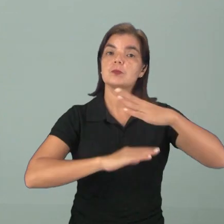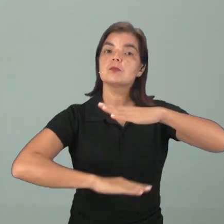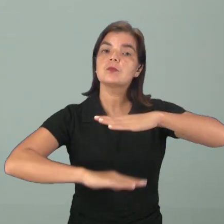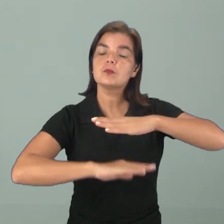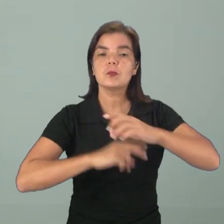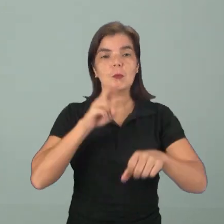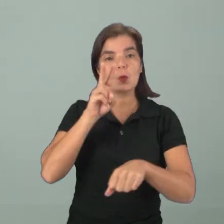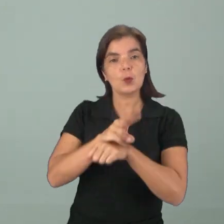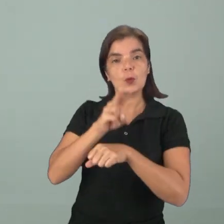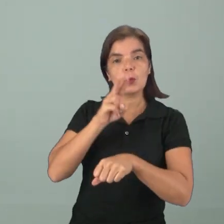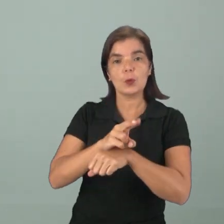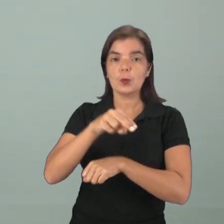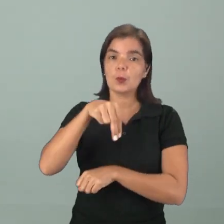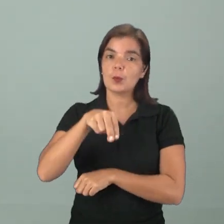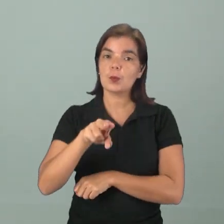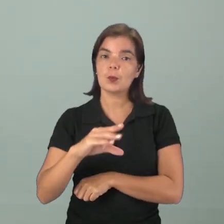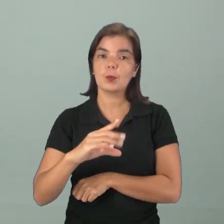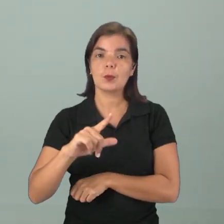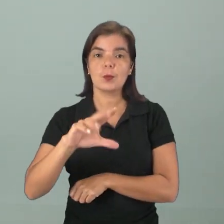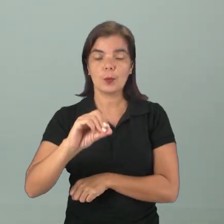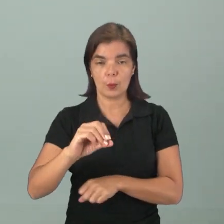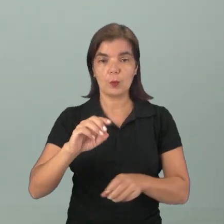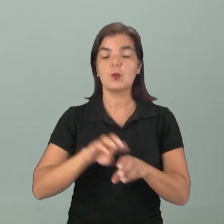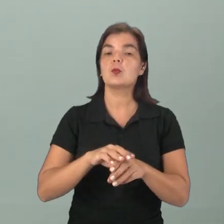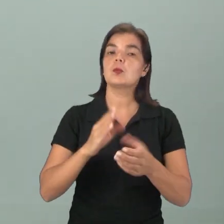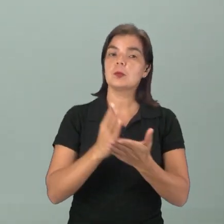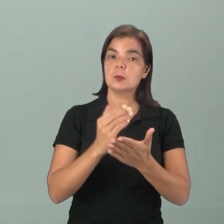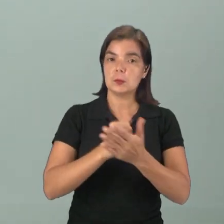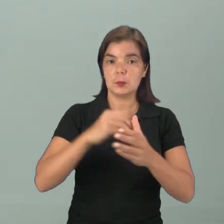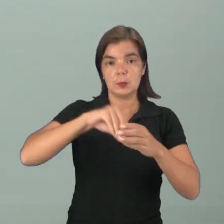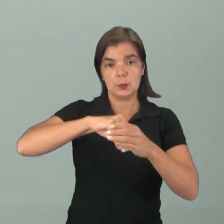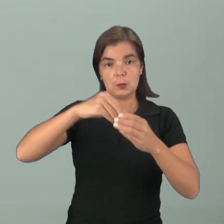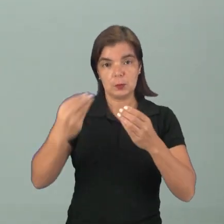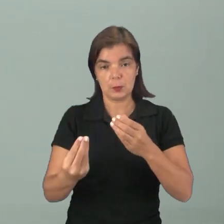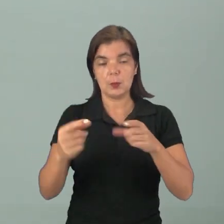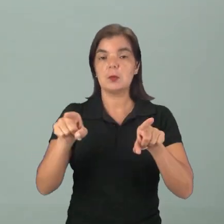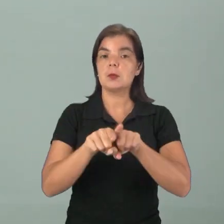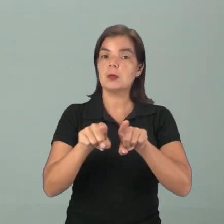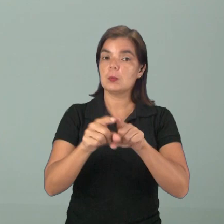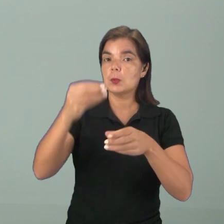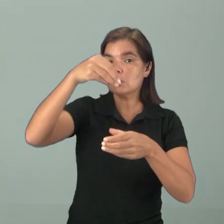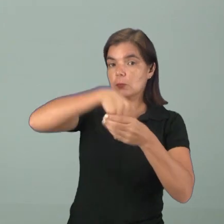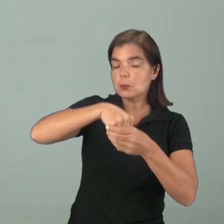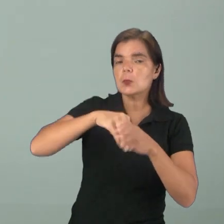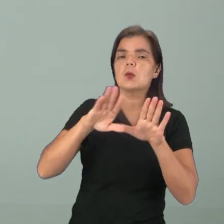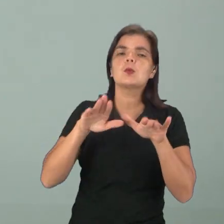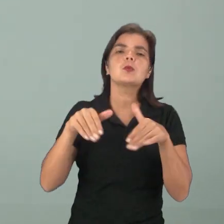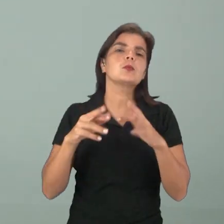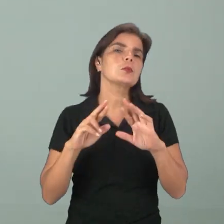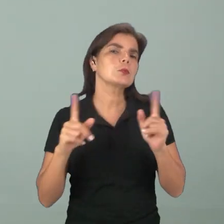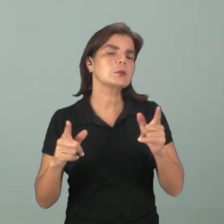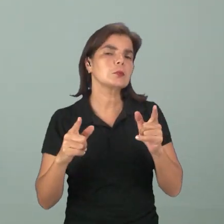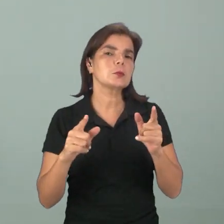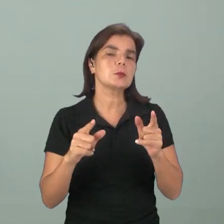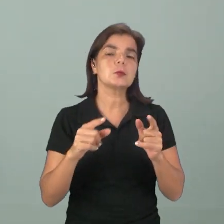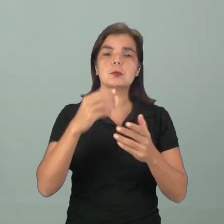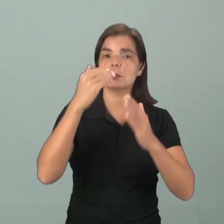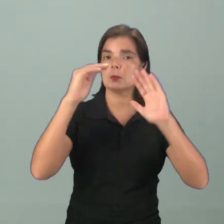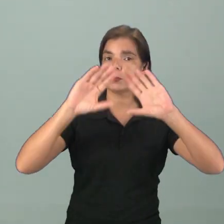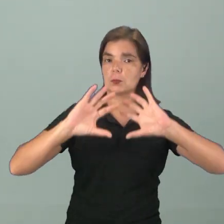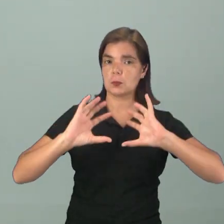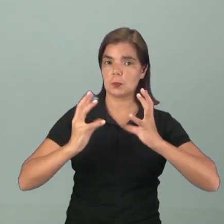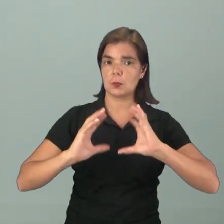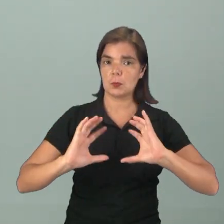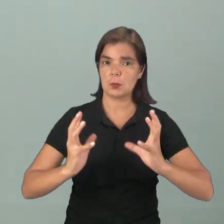mais protegido, nós temos o núcleo, que pode ser dividido ainda em núcleo externo e núcleo interno. Qual que a diferença de cada uma das camadas?